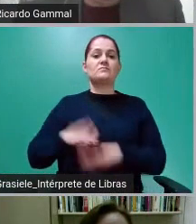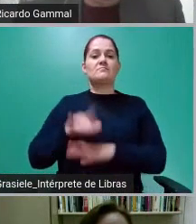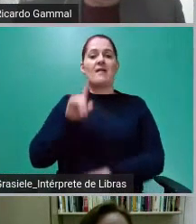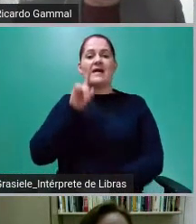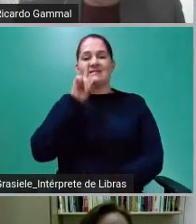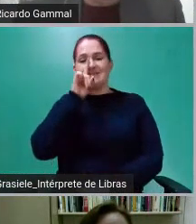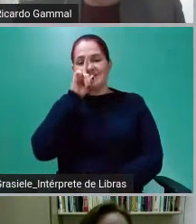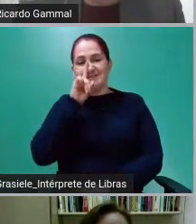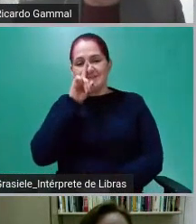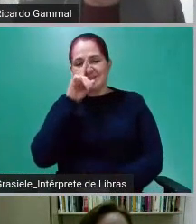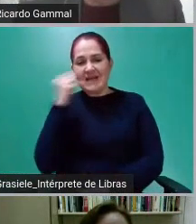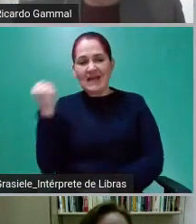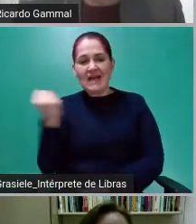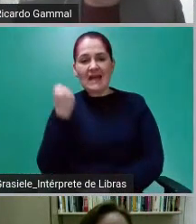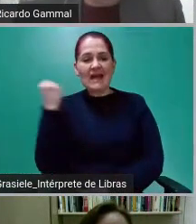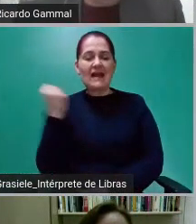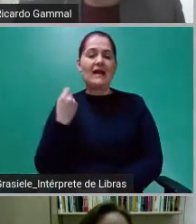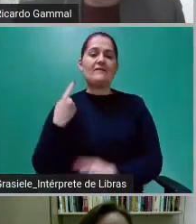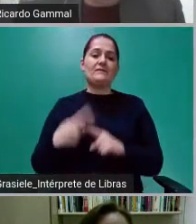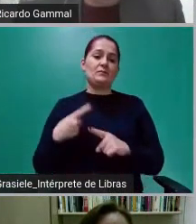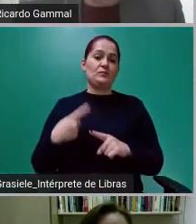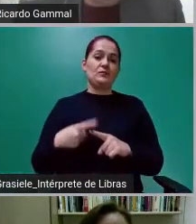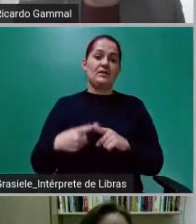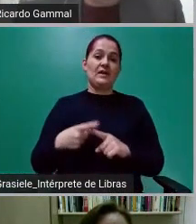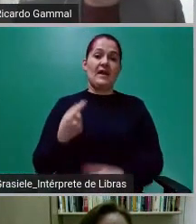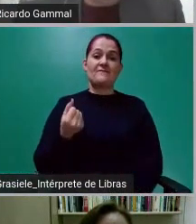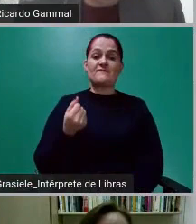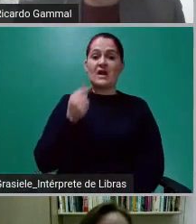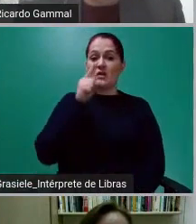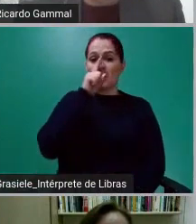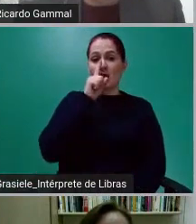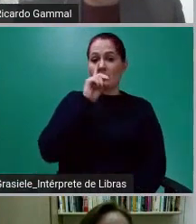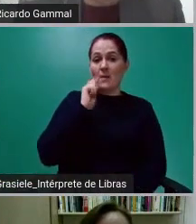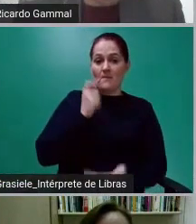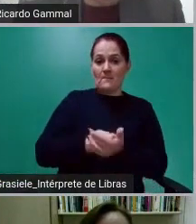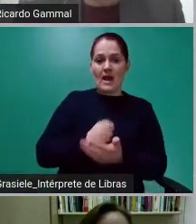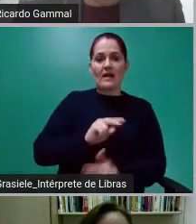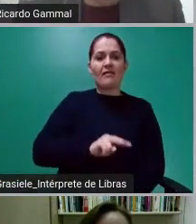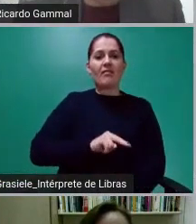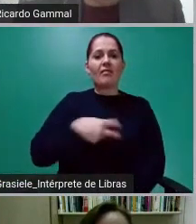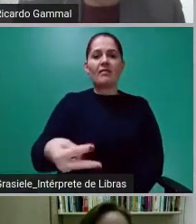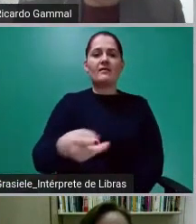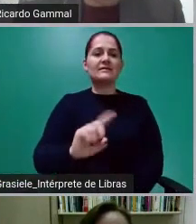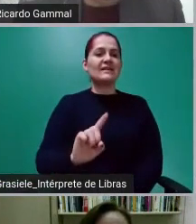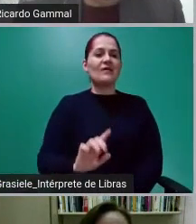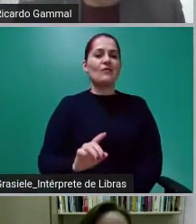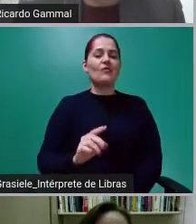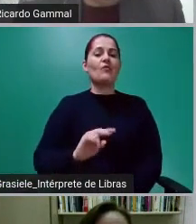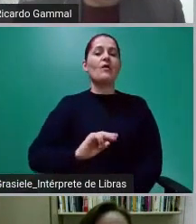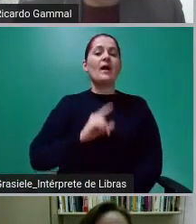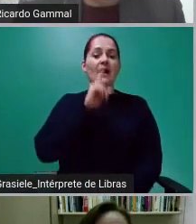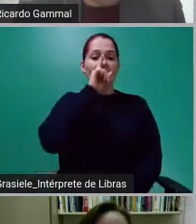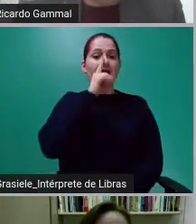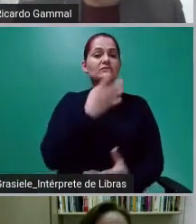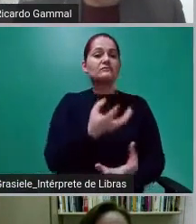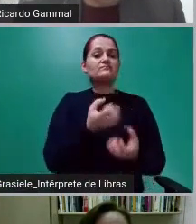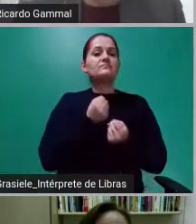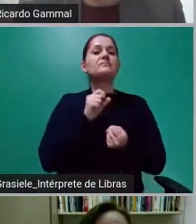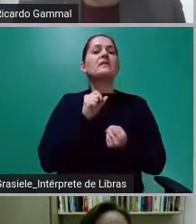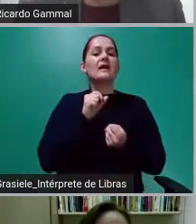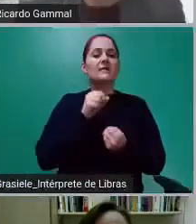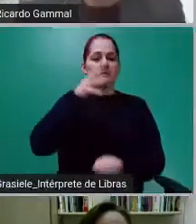operação não foram transferidos para quem comprou os papéis, os riscos ficaram com o município.